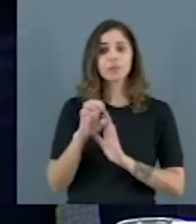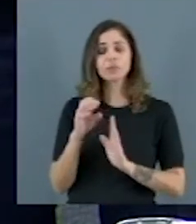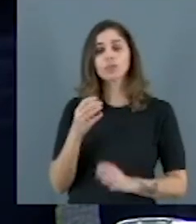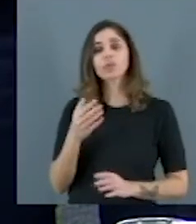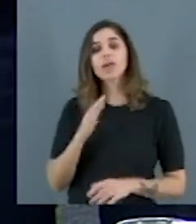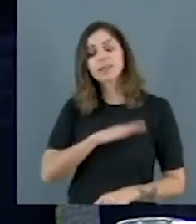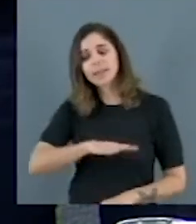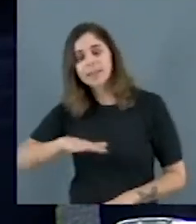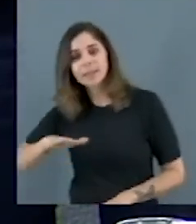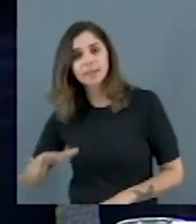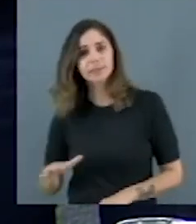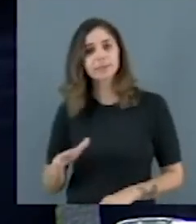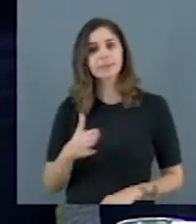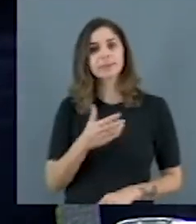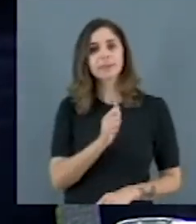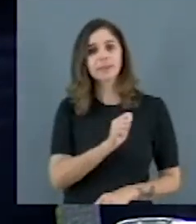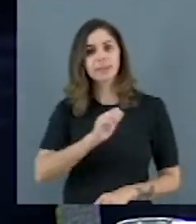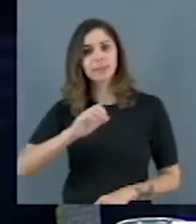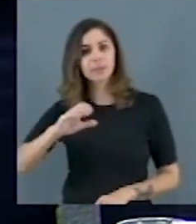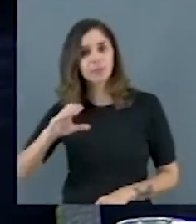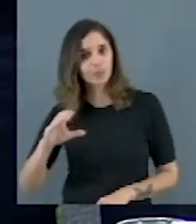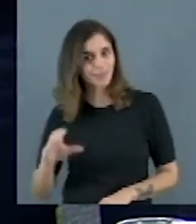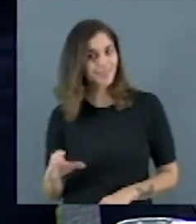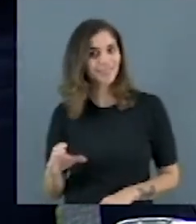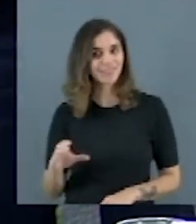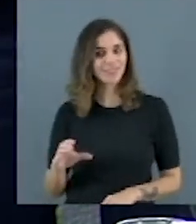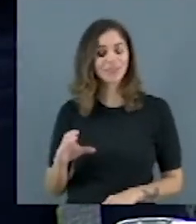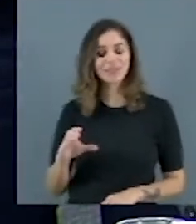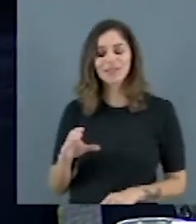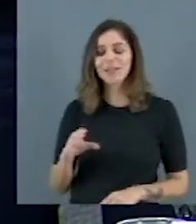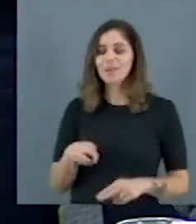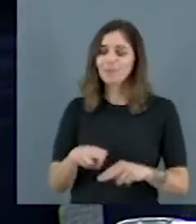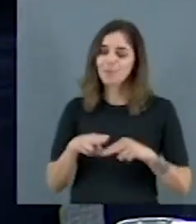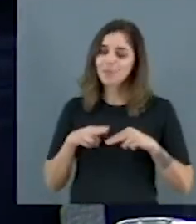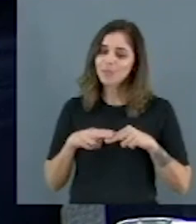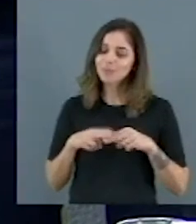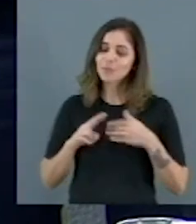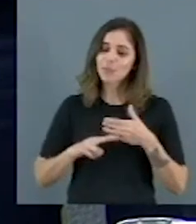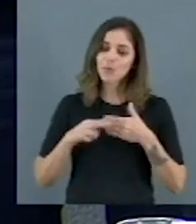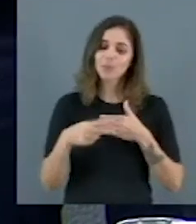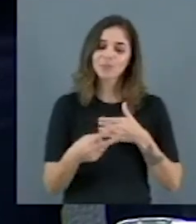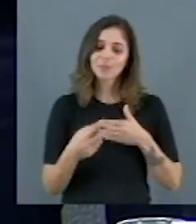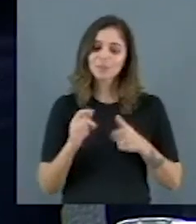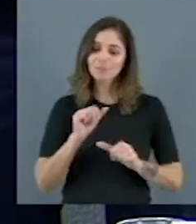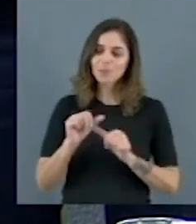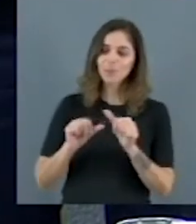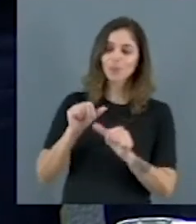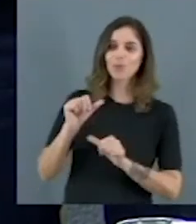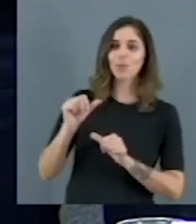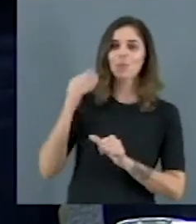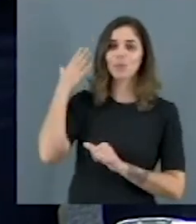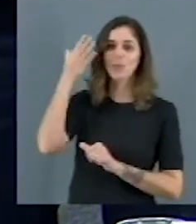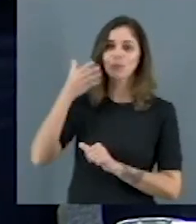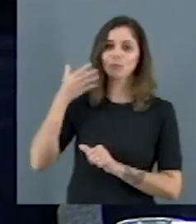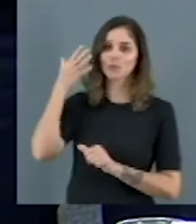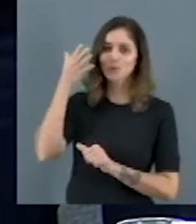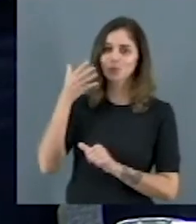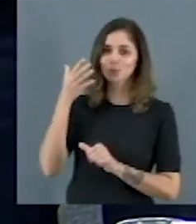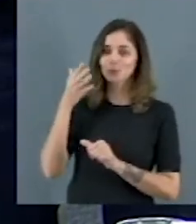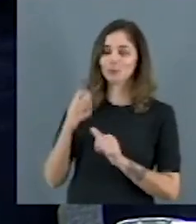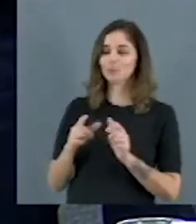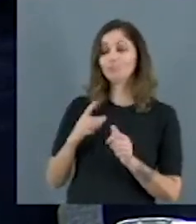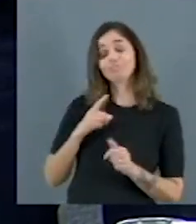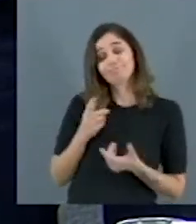que finalmente foi possível produzir um outro discurso em relação ao velho discurso